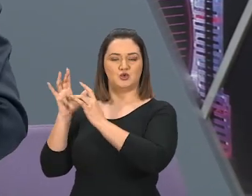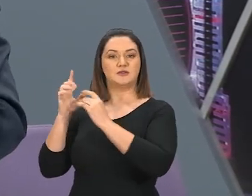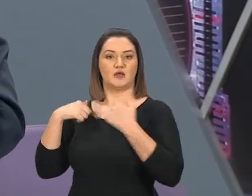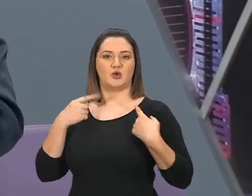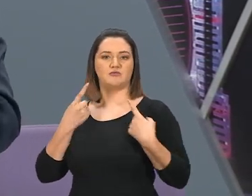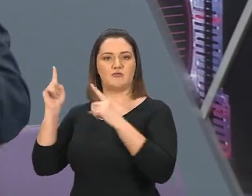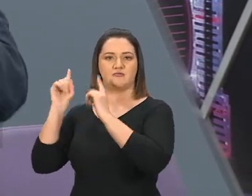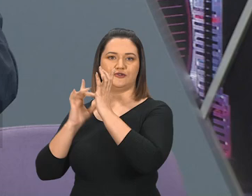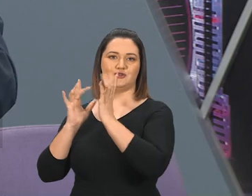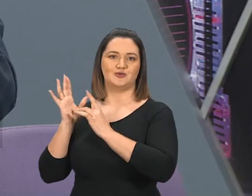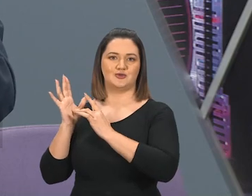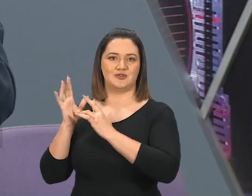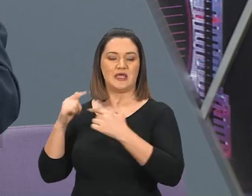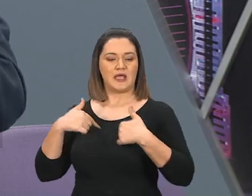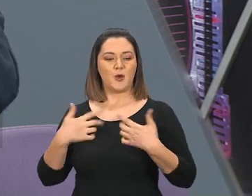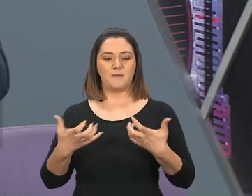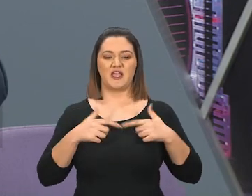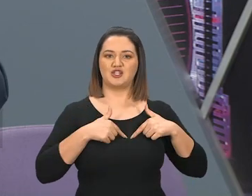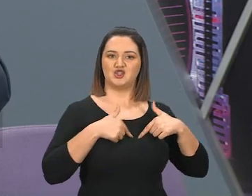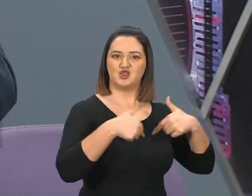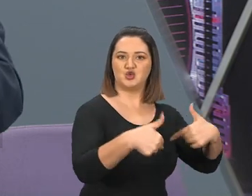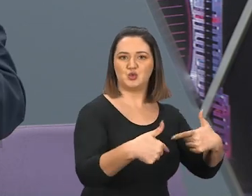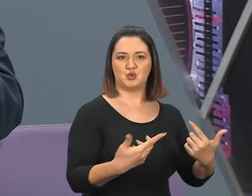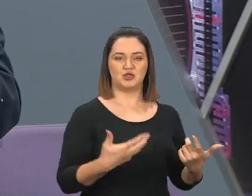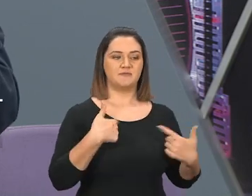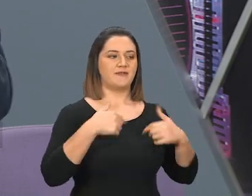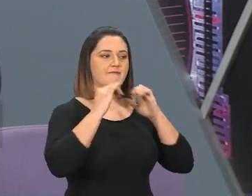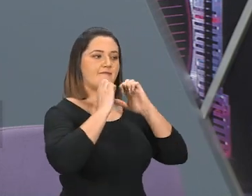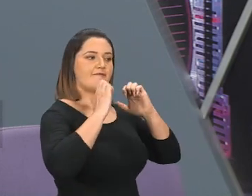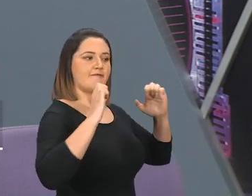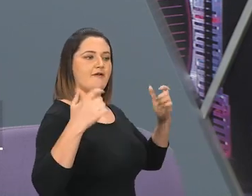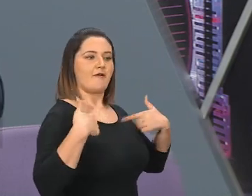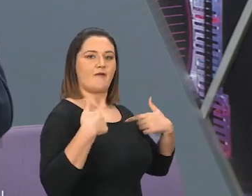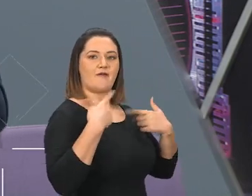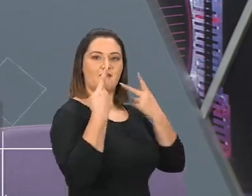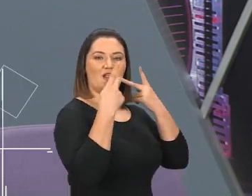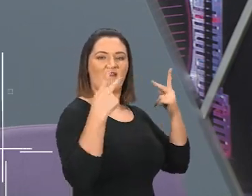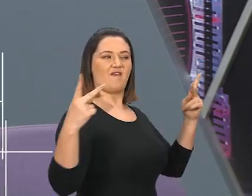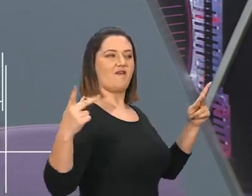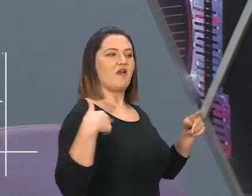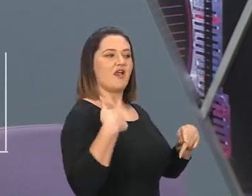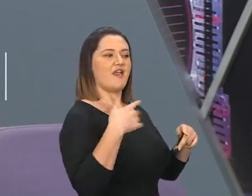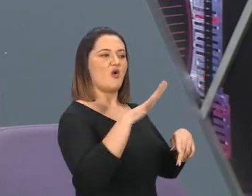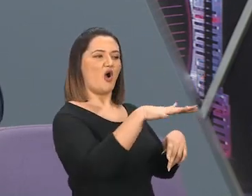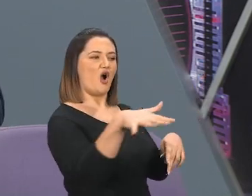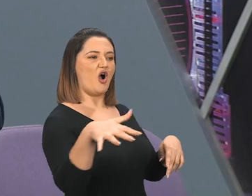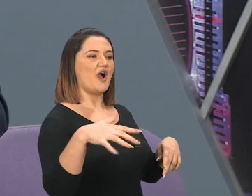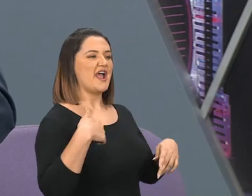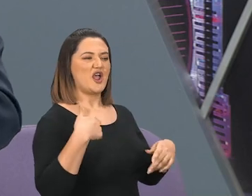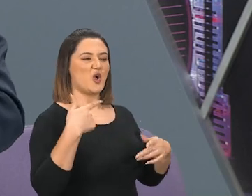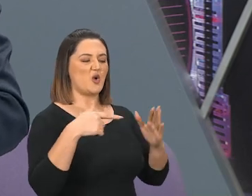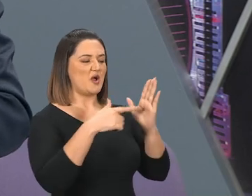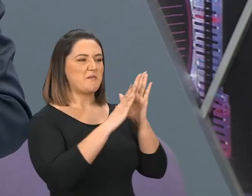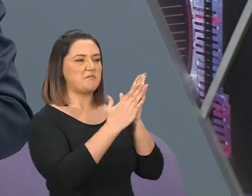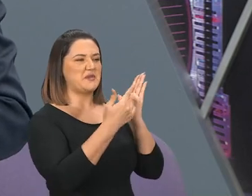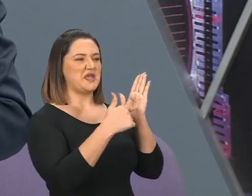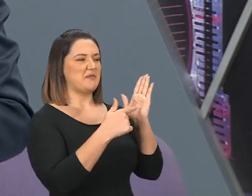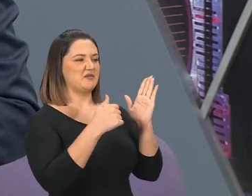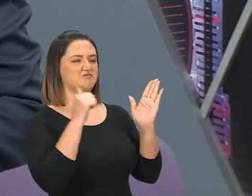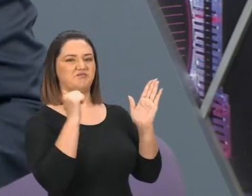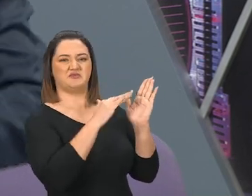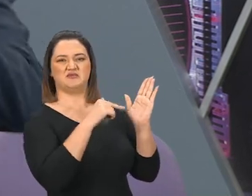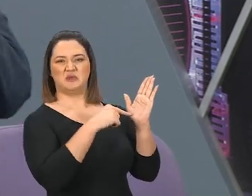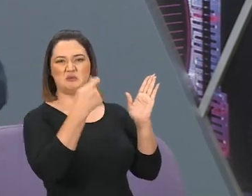anticristo. Toda pessoa que, com sua atitude, Com as suas mensagens, Se opõe aos princípios bíblicos, É um tipo de